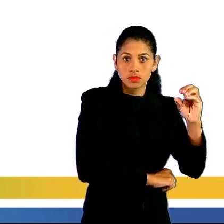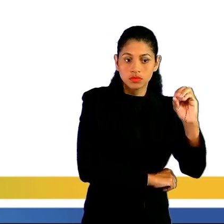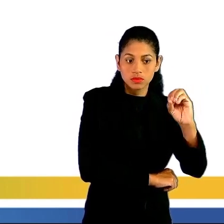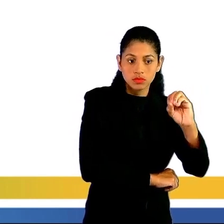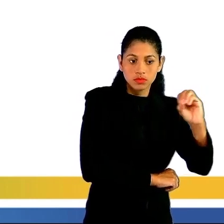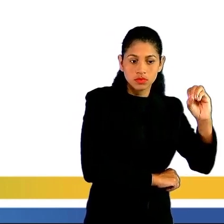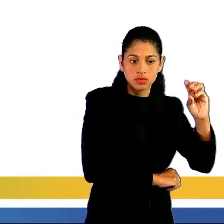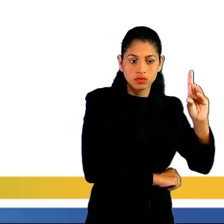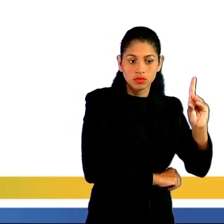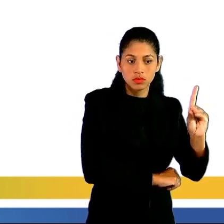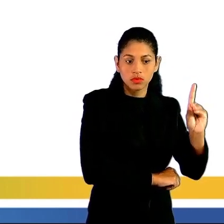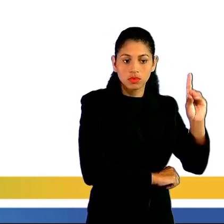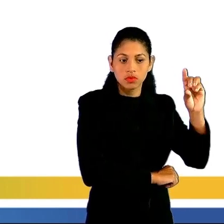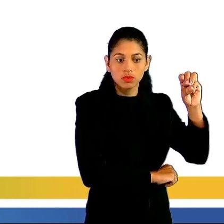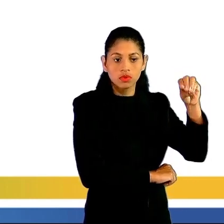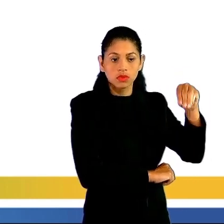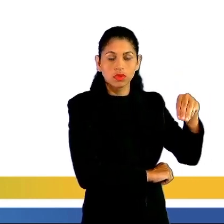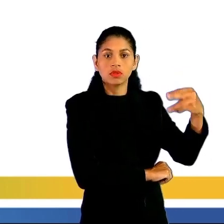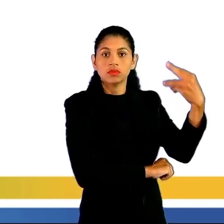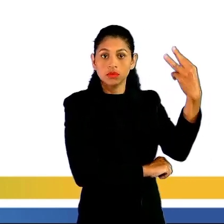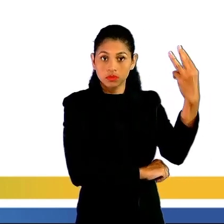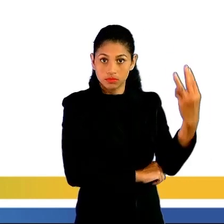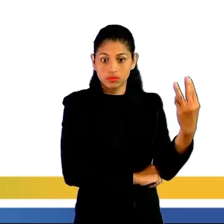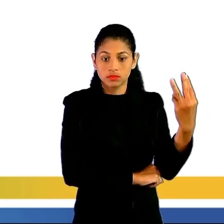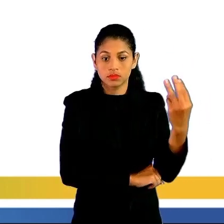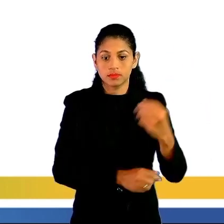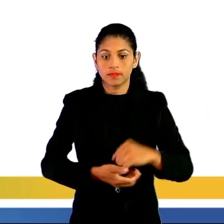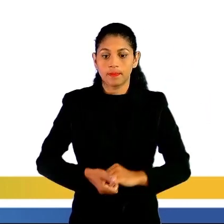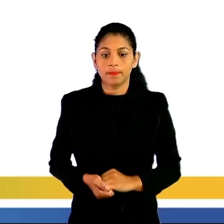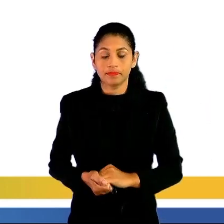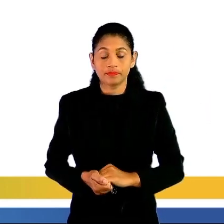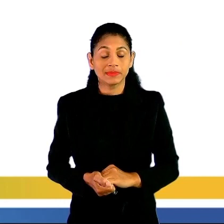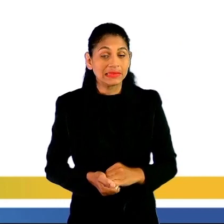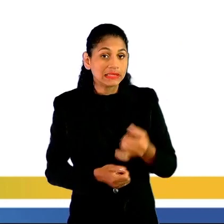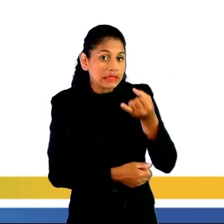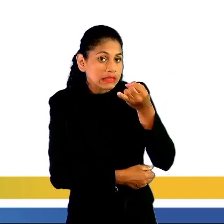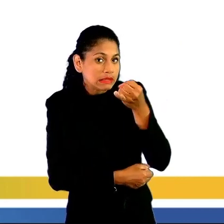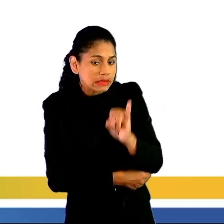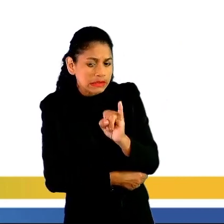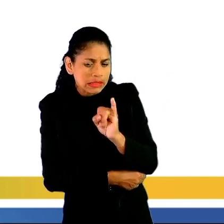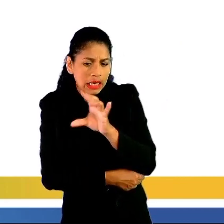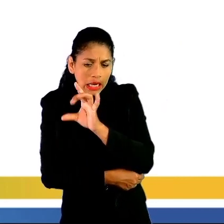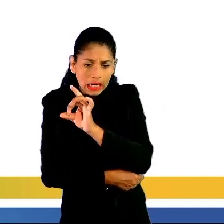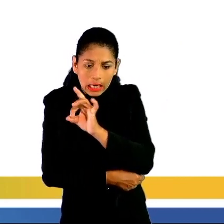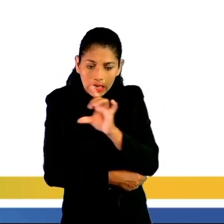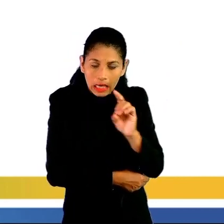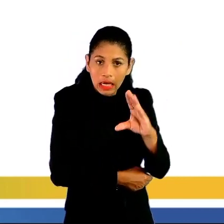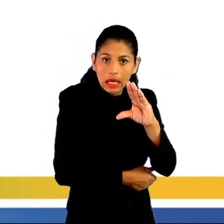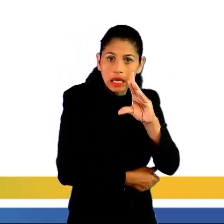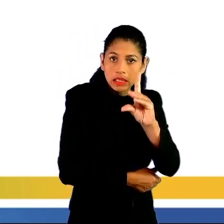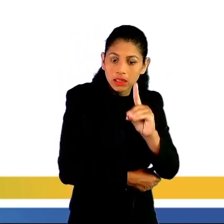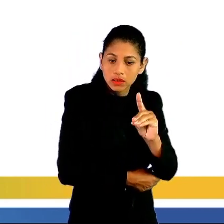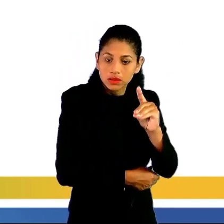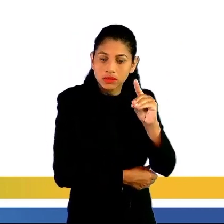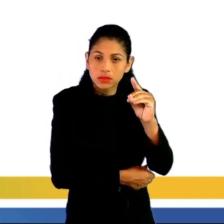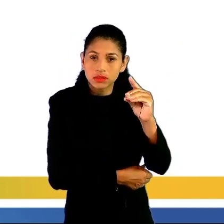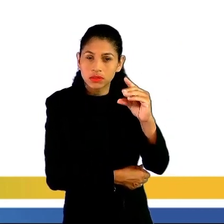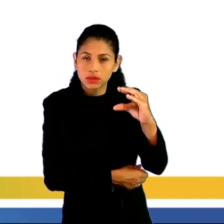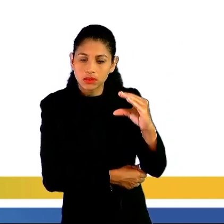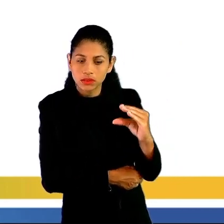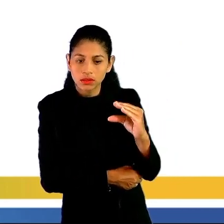decímetro cúbico de ar tem aproximadamente 1,3 grama, então 312